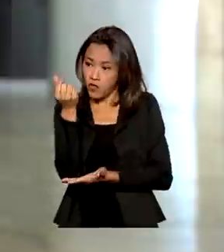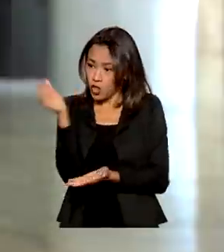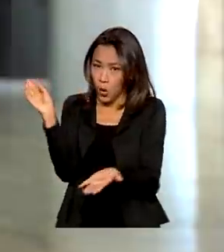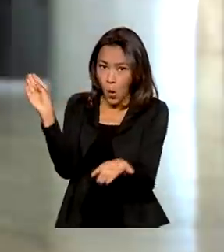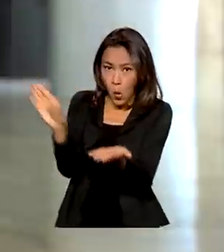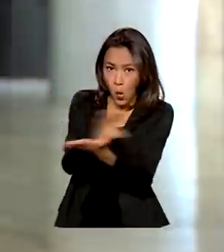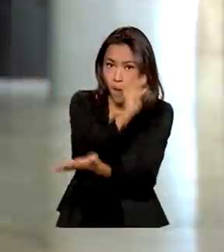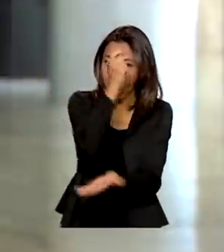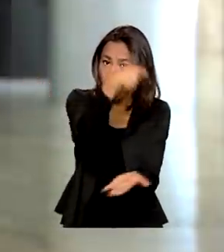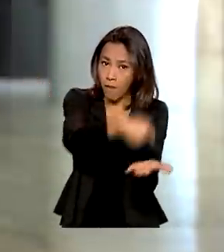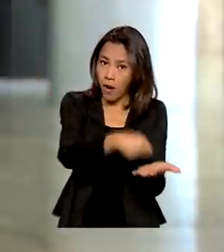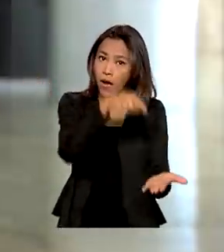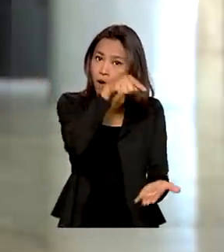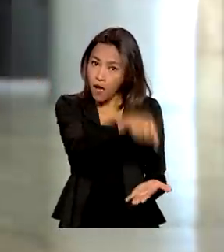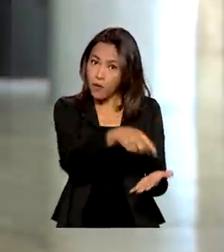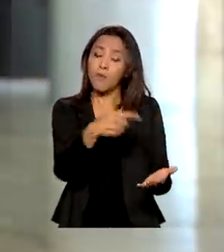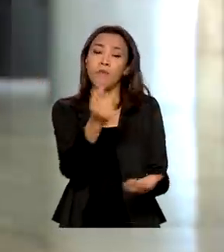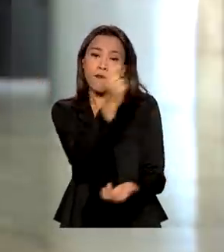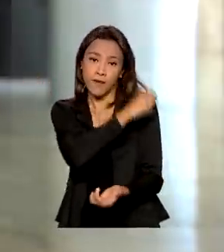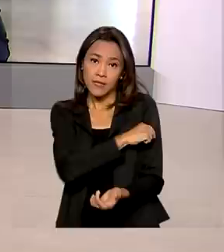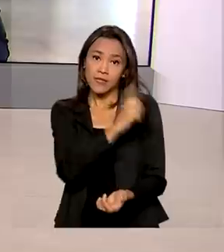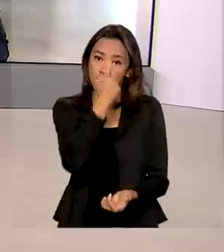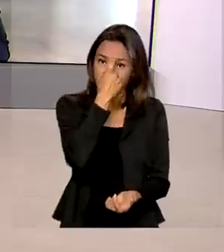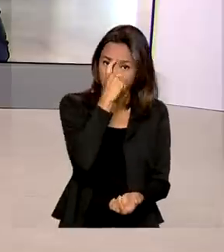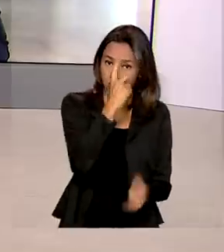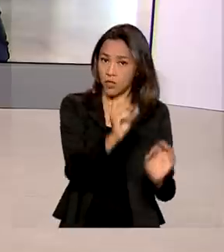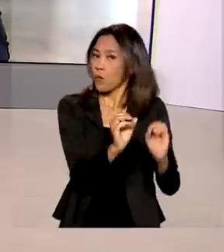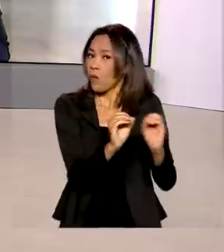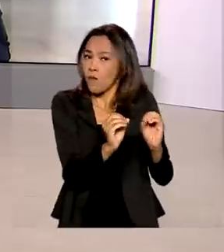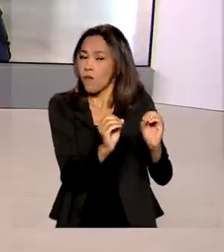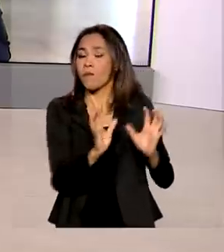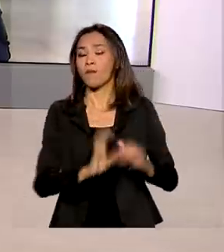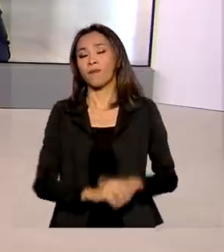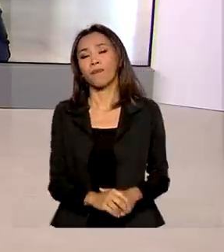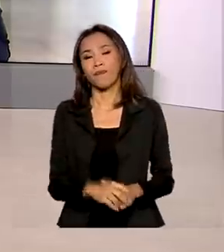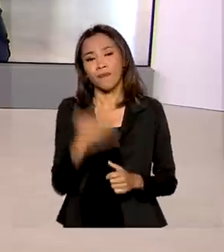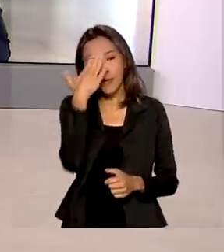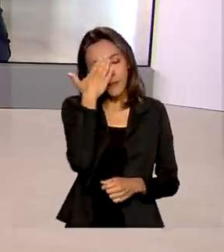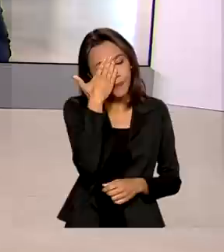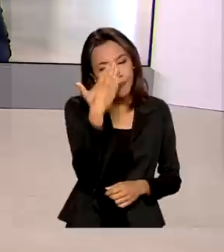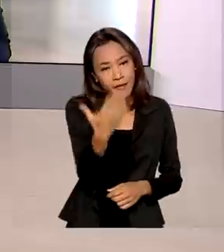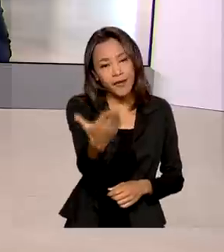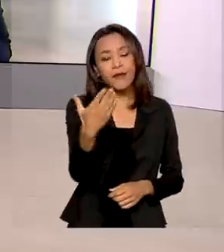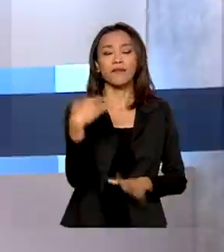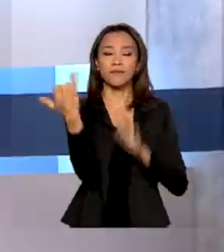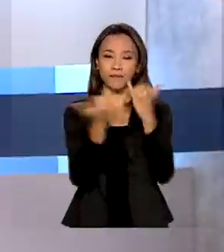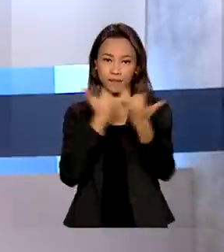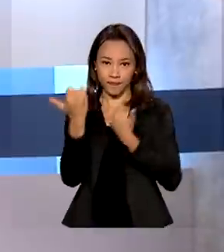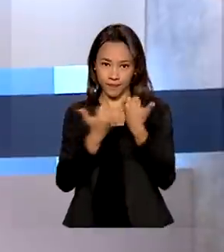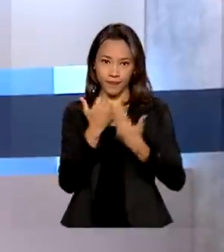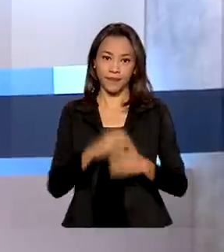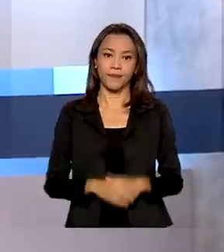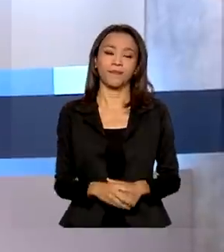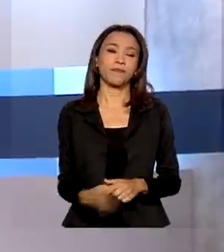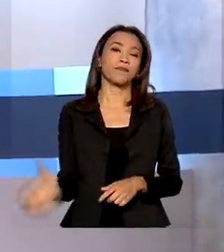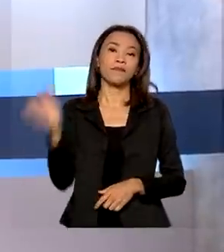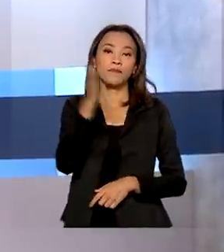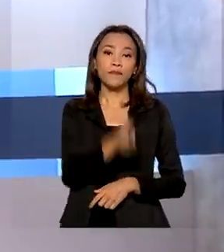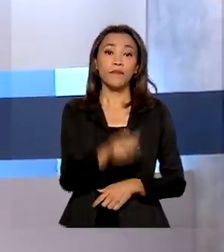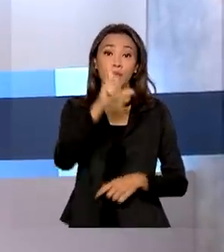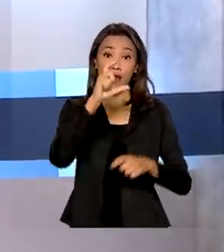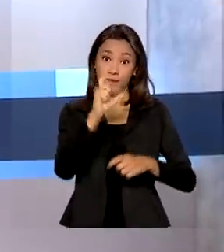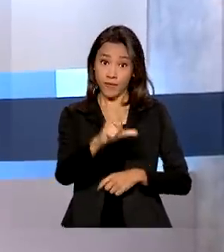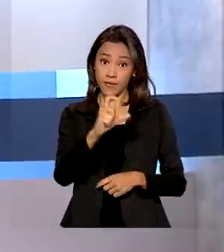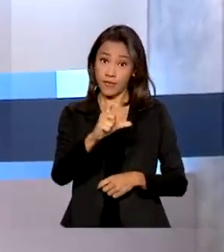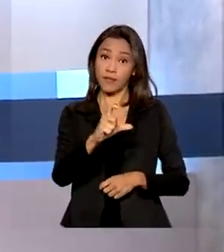momento pela vacina indiana. Eu volto com você aí no estúdio. Obrigada, Ana Luíza, pelas informações. E as vacinas da